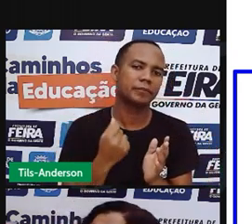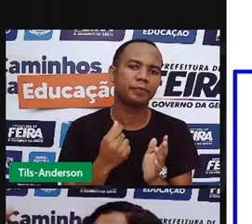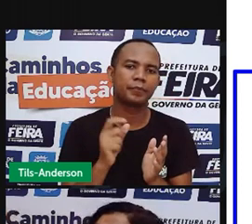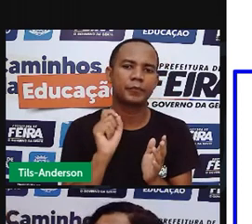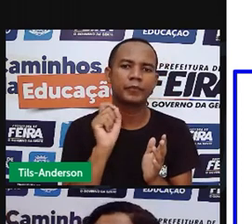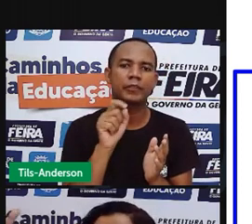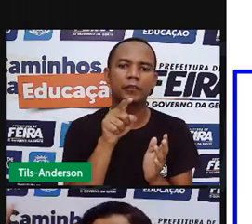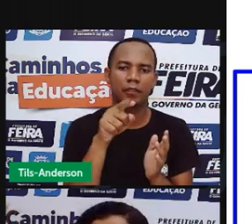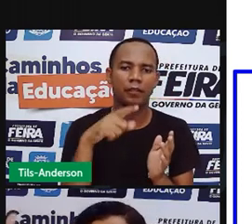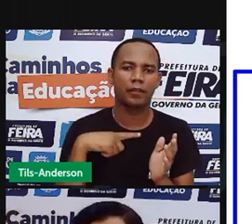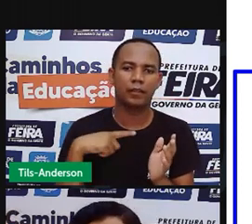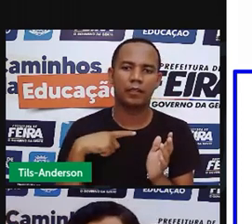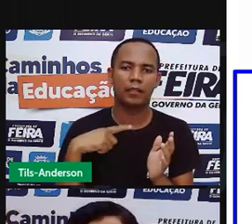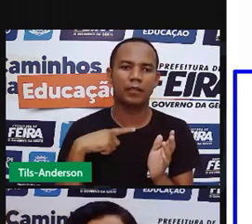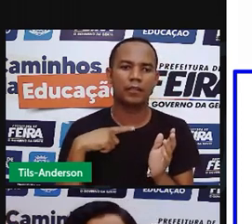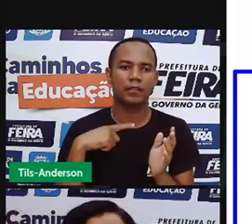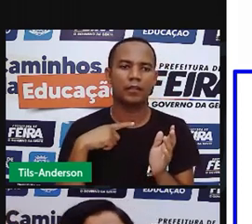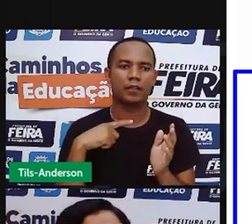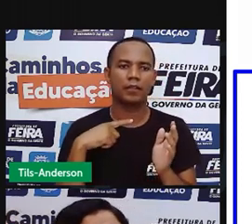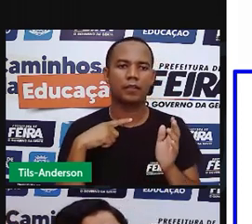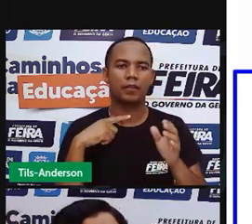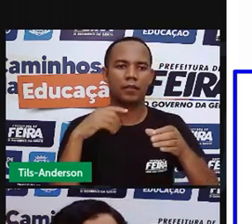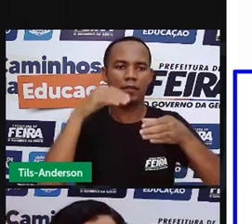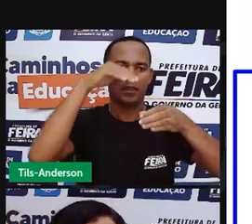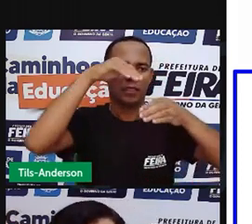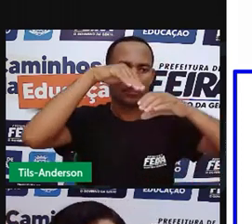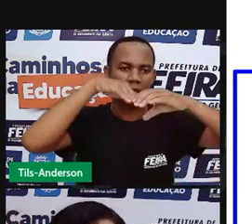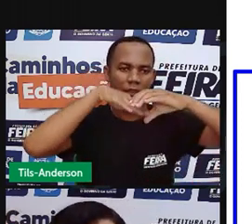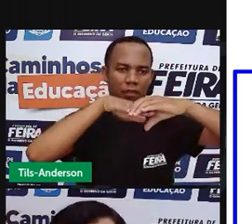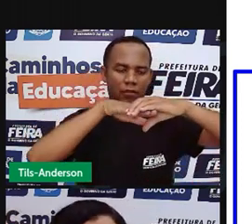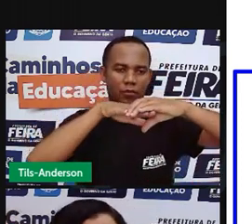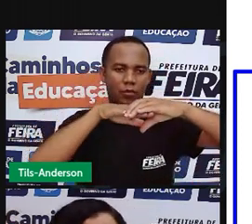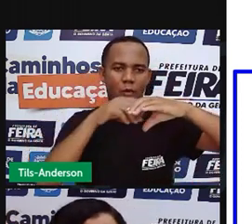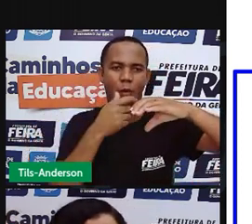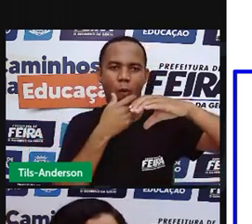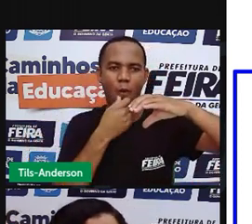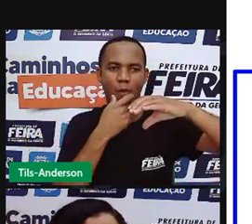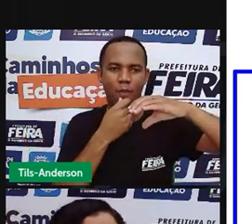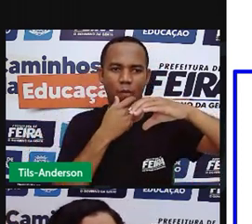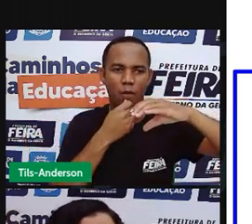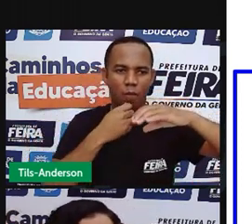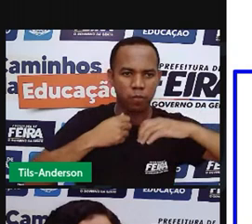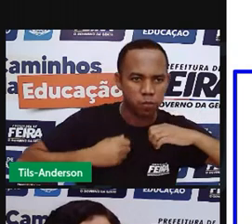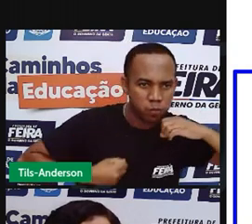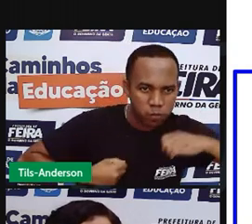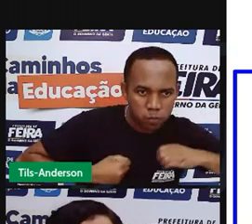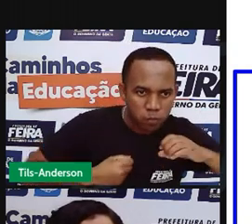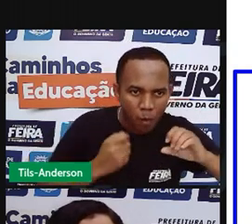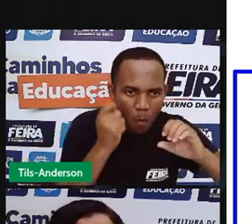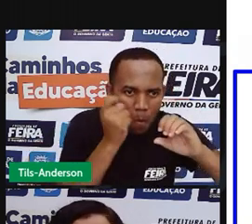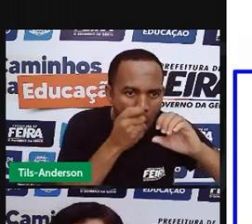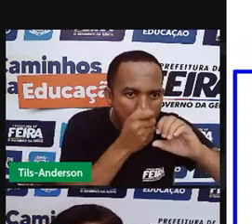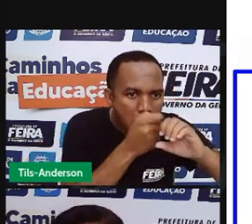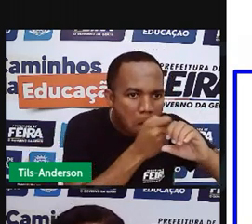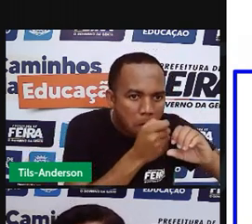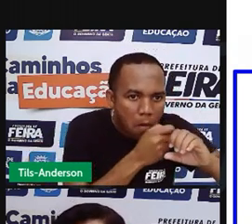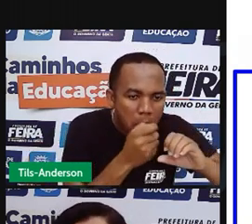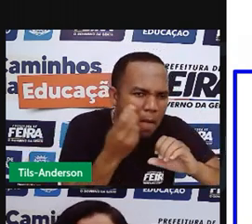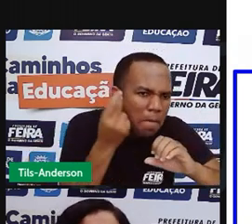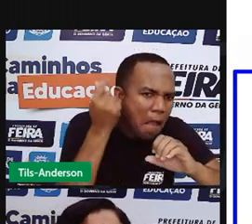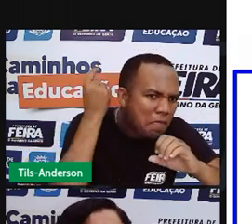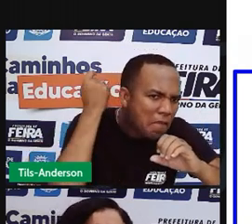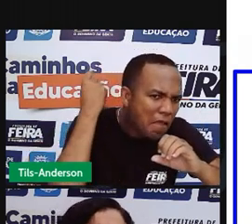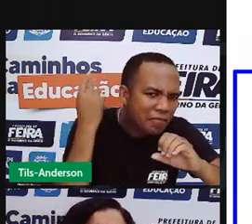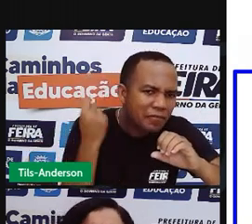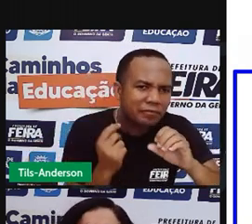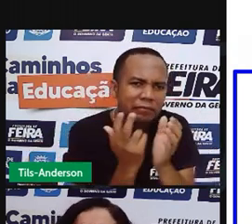estampadas nas cavernas onde os homens e as mulheres com as suas famílias habitavam